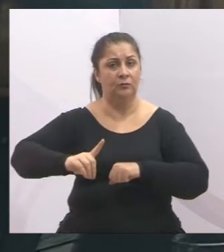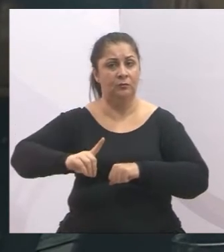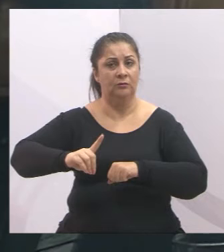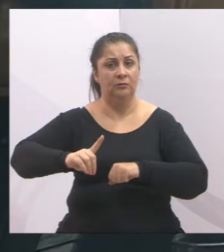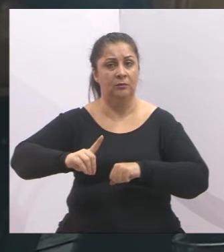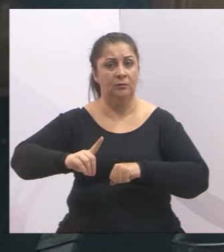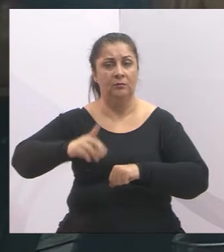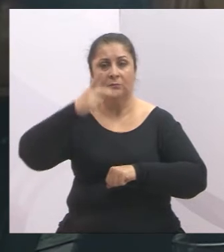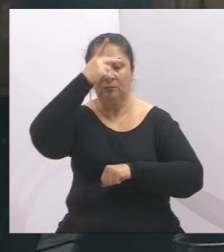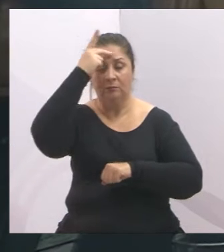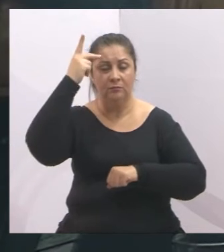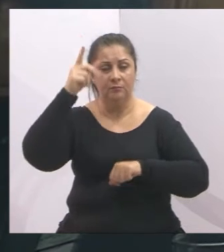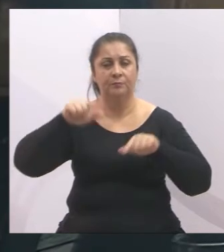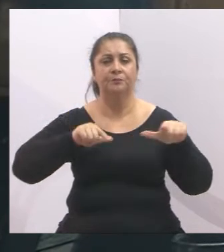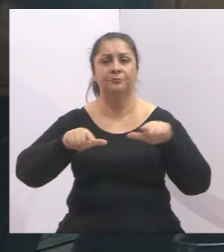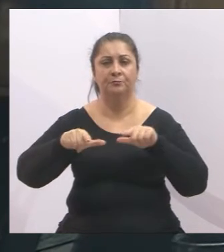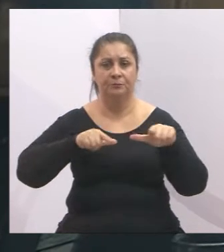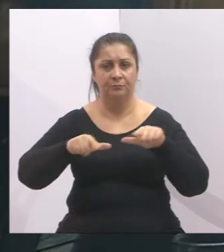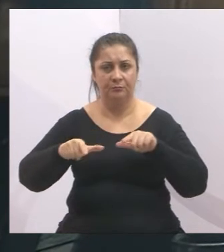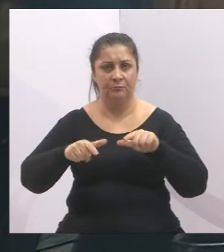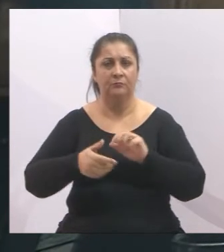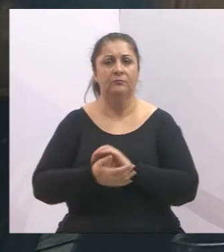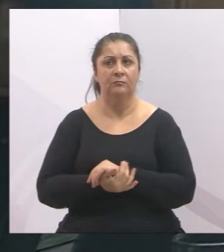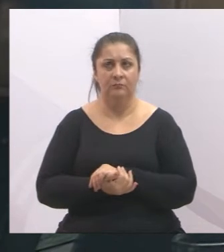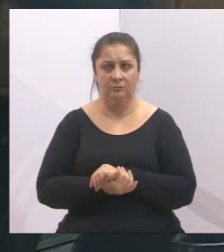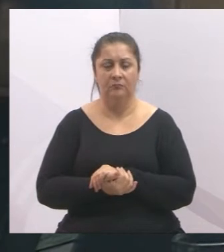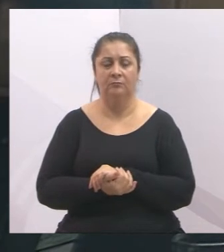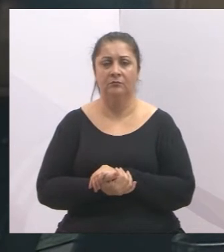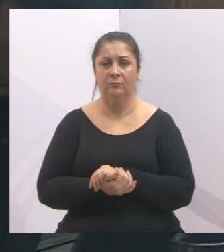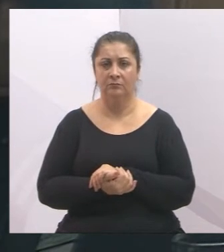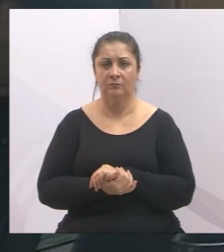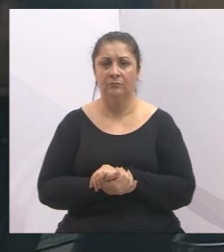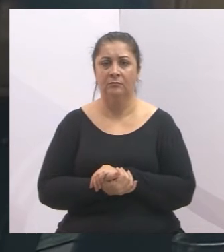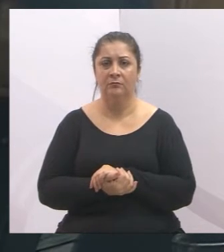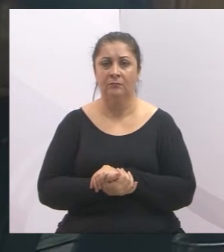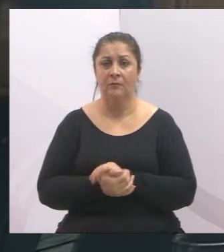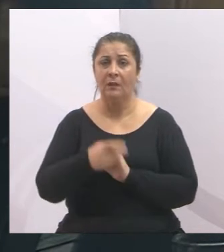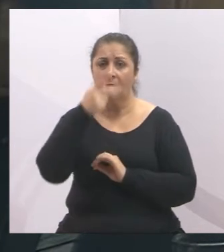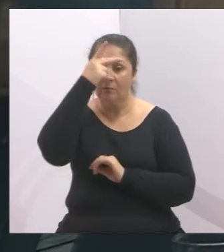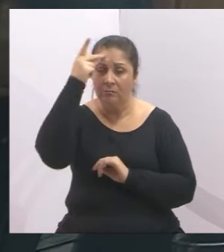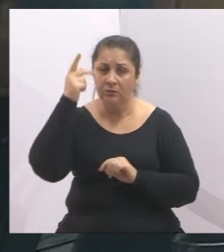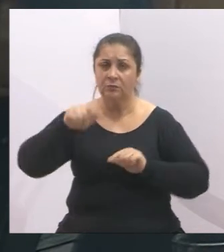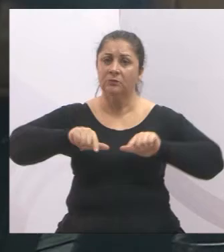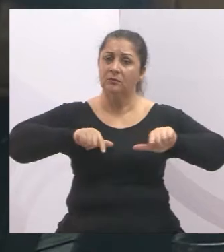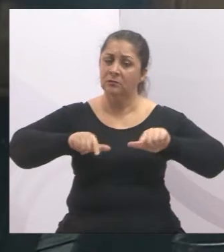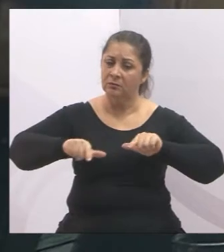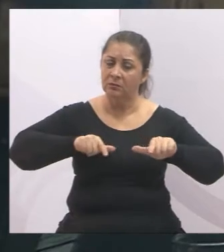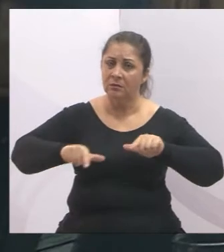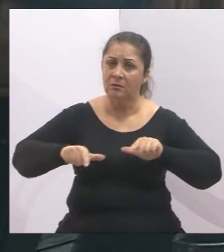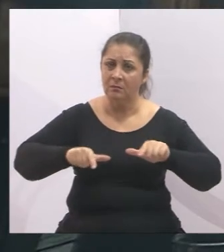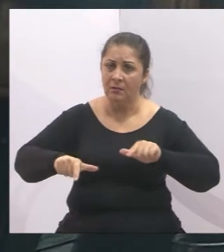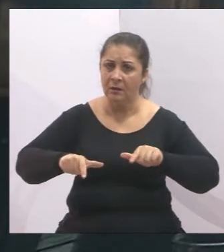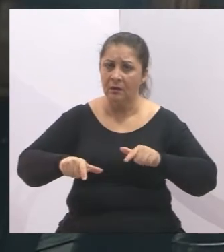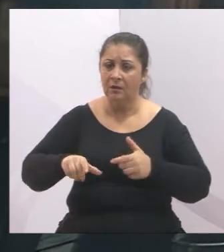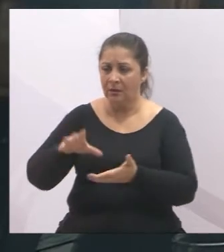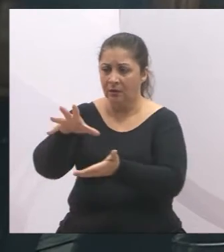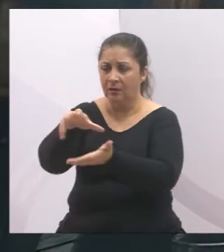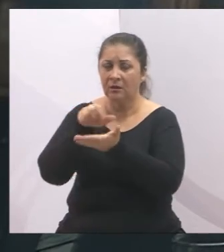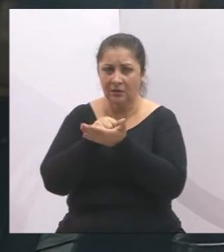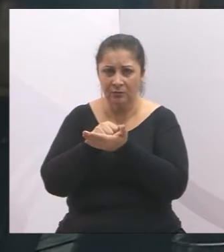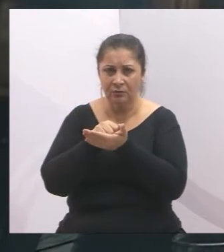trabalhistas dos trabalhadores da empresa. São trabalhadores que os coletores, por exemplo,